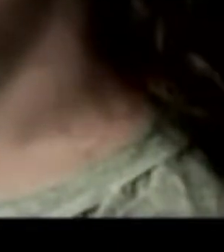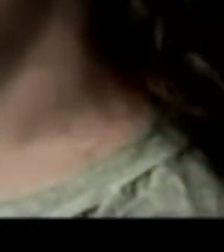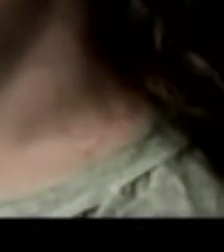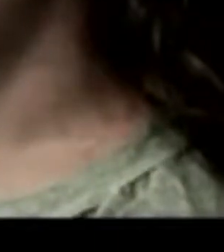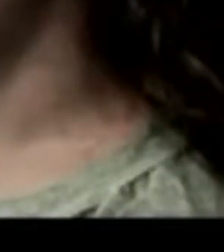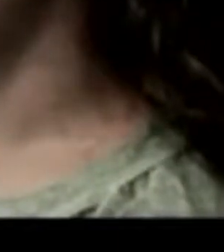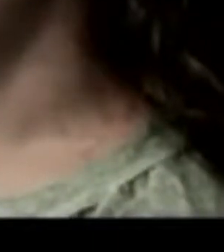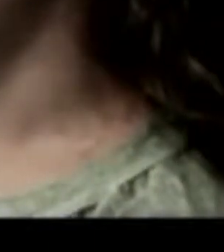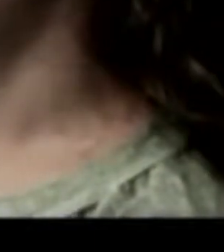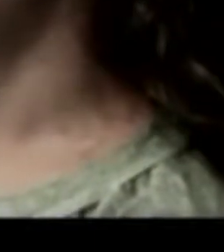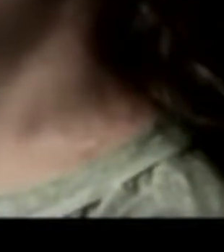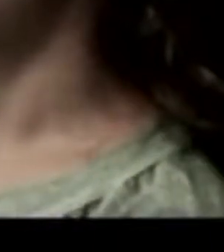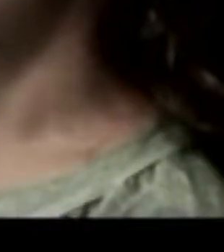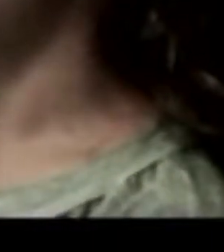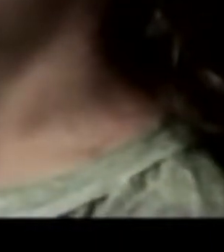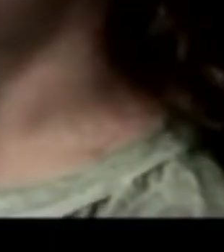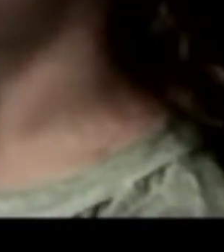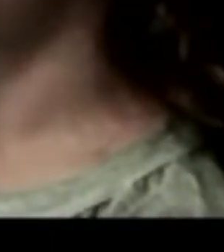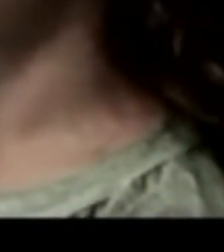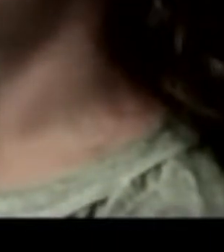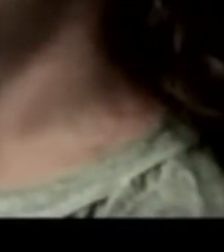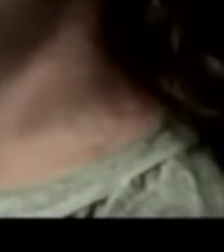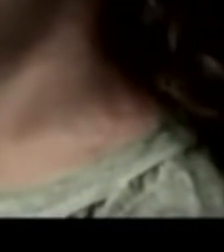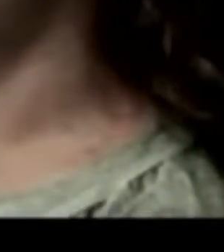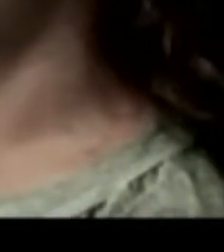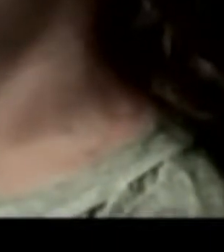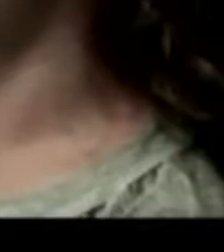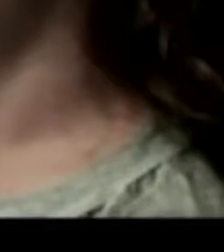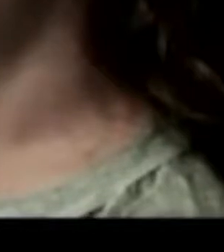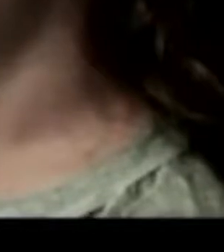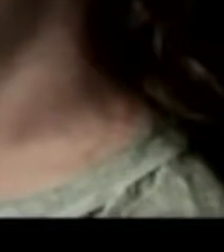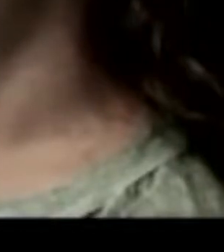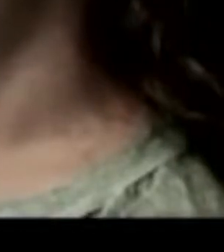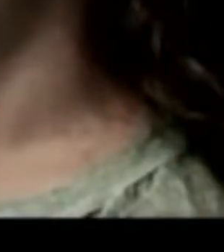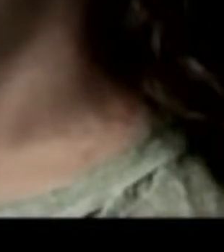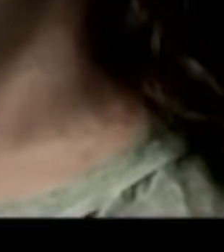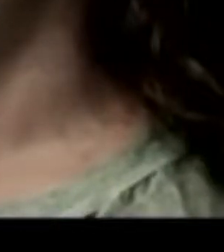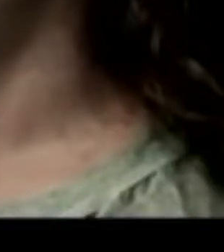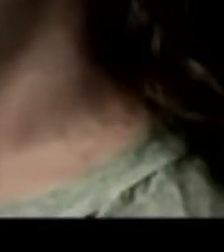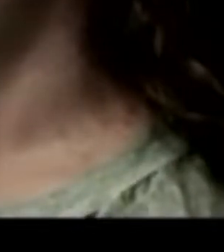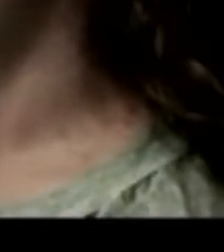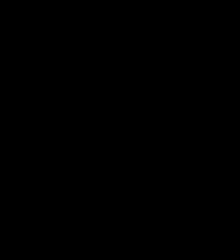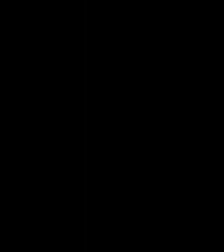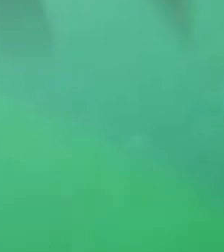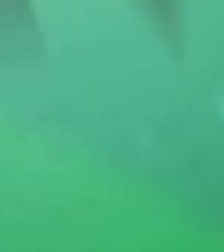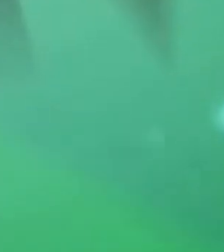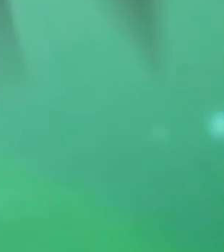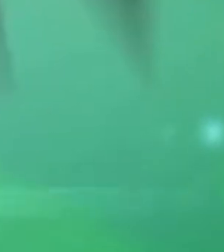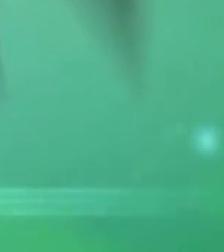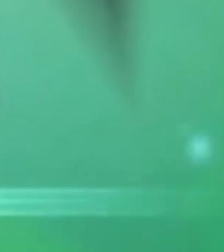passa pela Câmara, fica para você. Câmara Municipal de João Pessoa